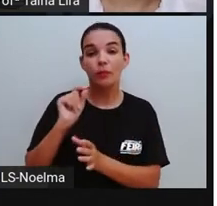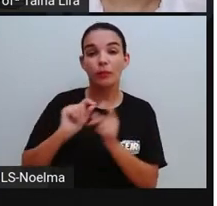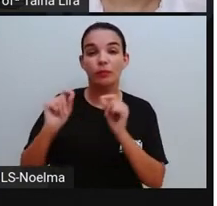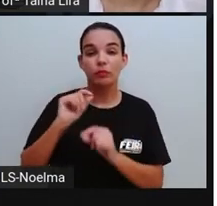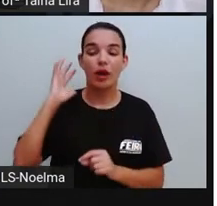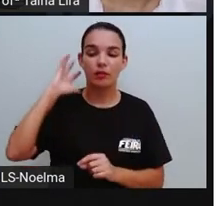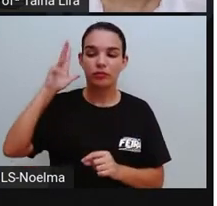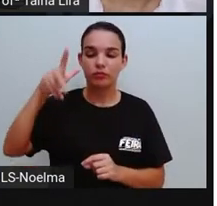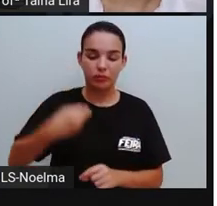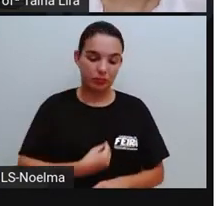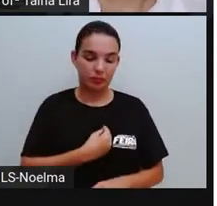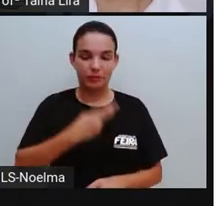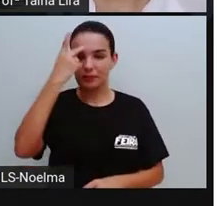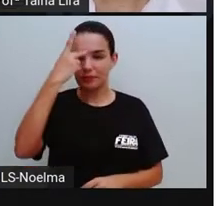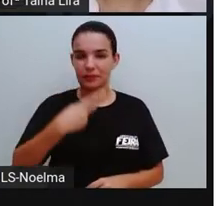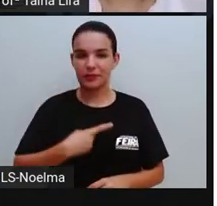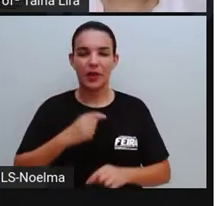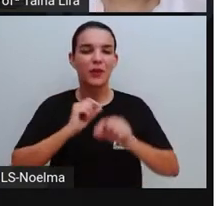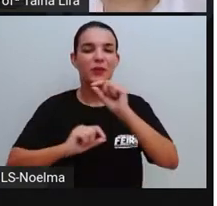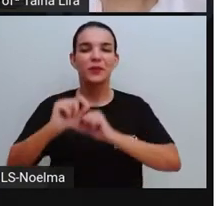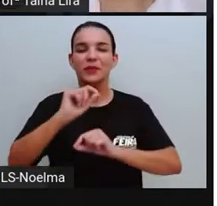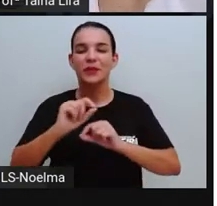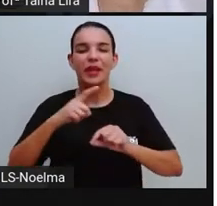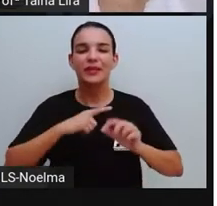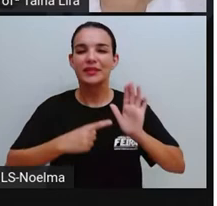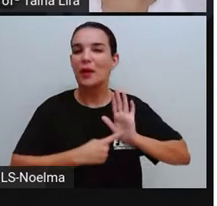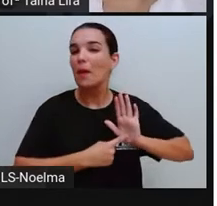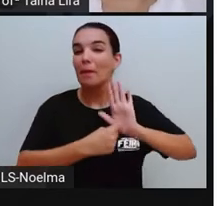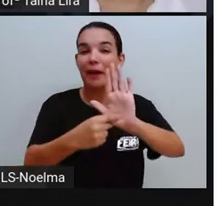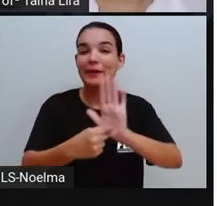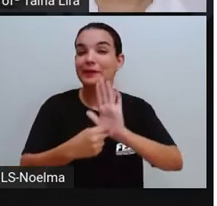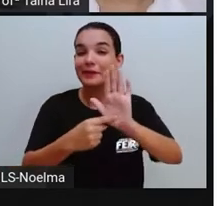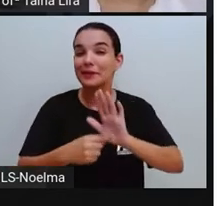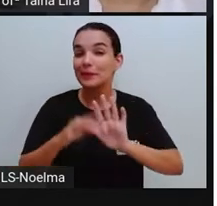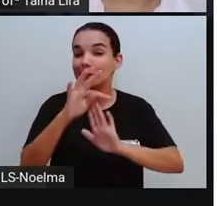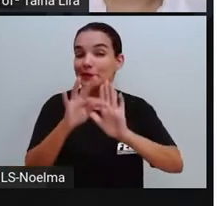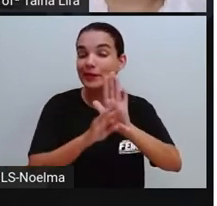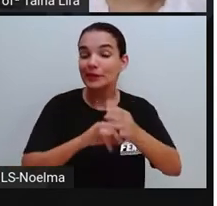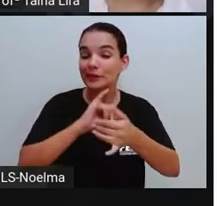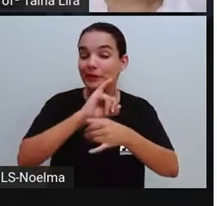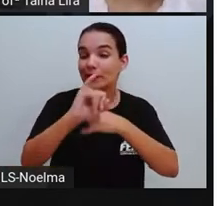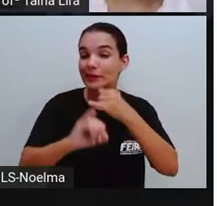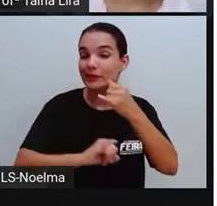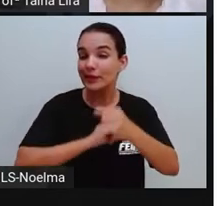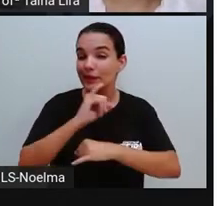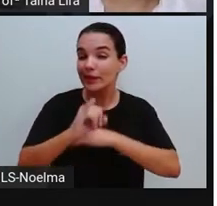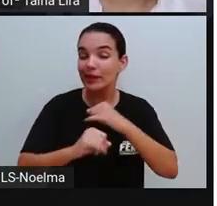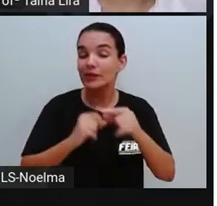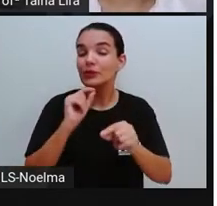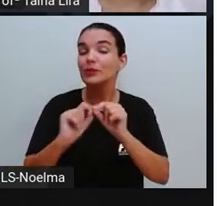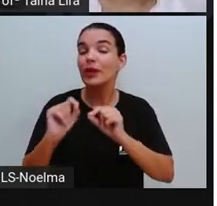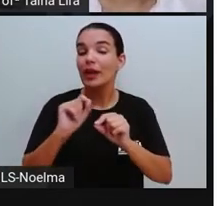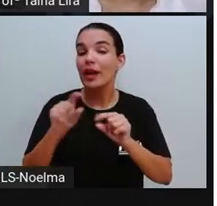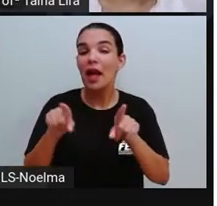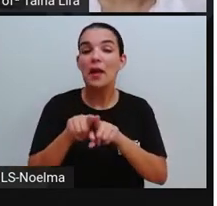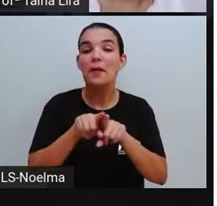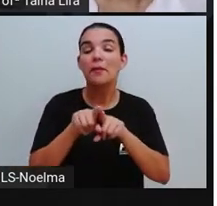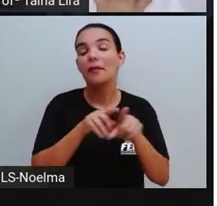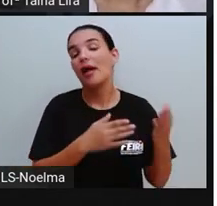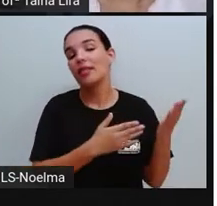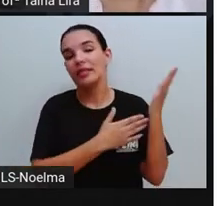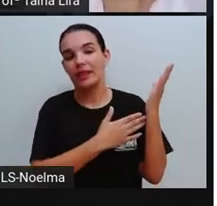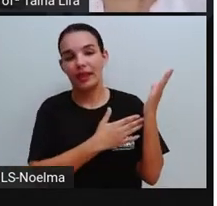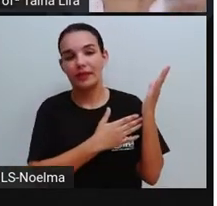internet. Quem compartilhou aí esse texto na internet, inclusive, foi a própria irmã desse menino, tá?